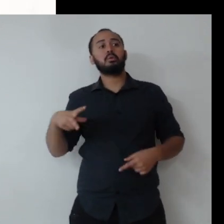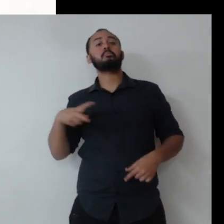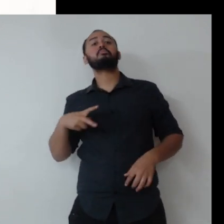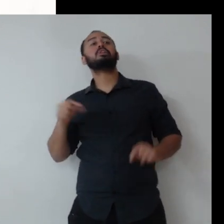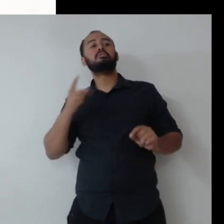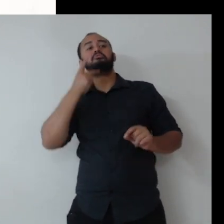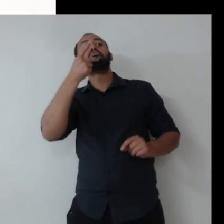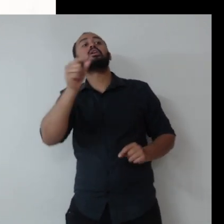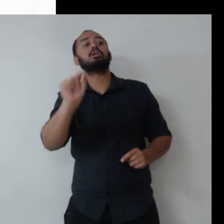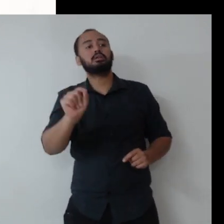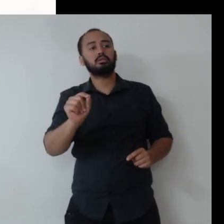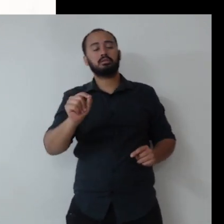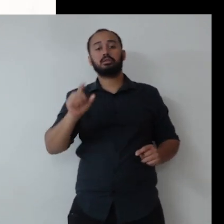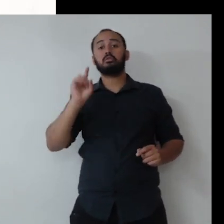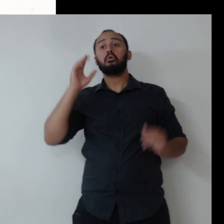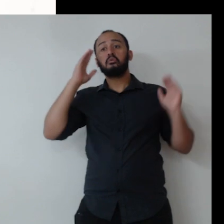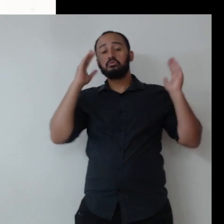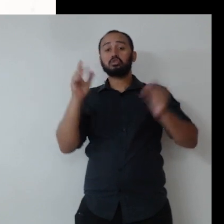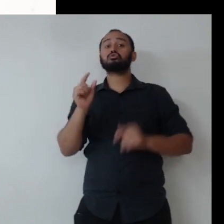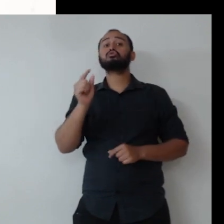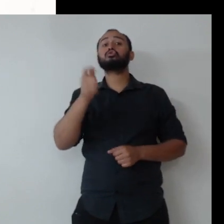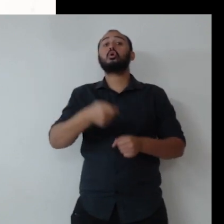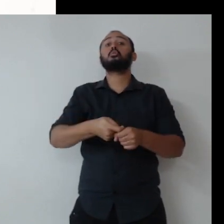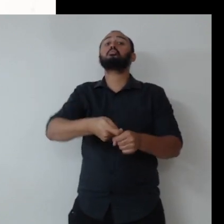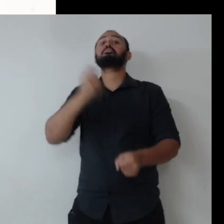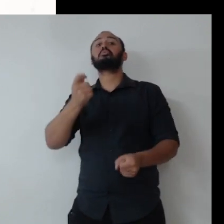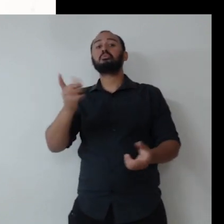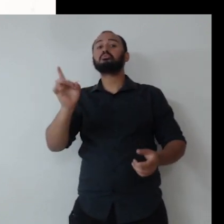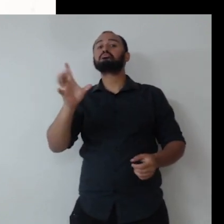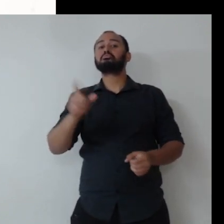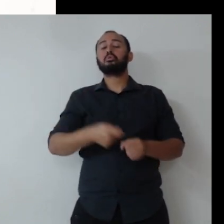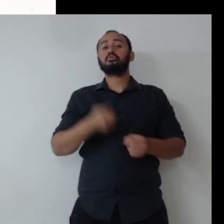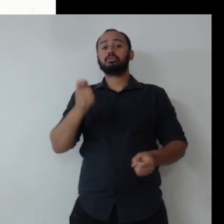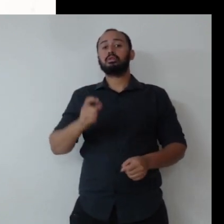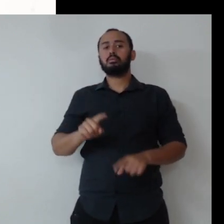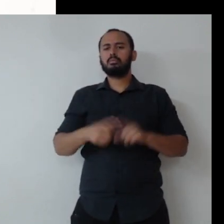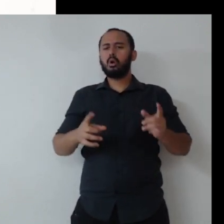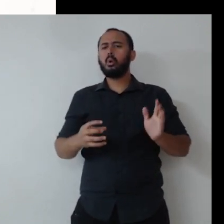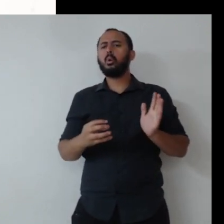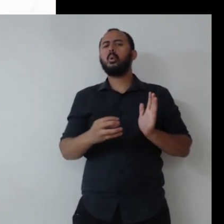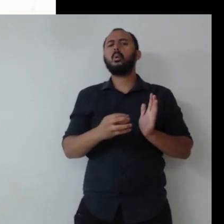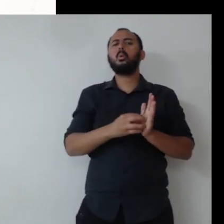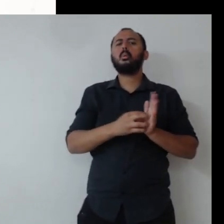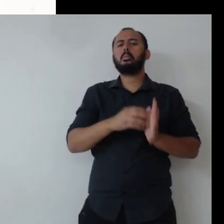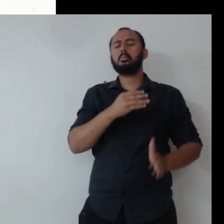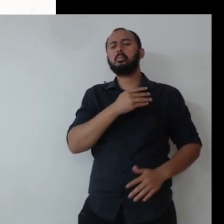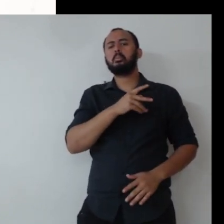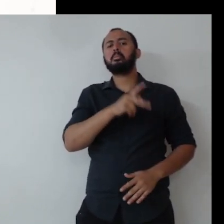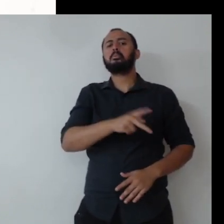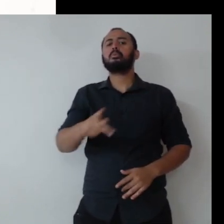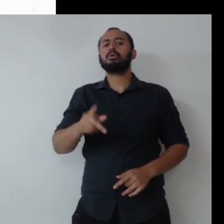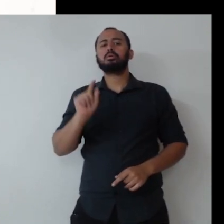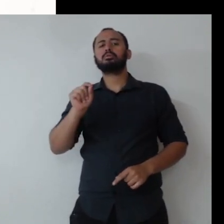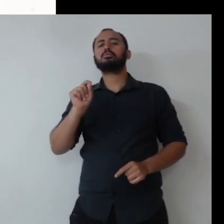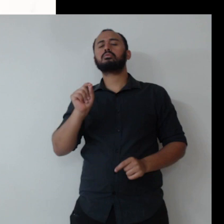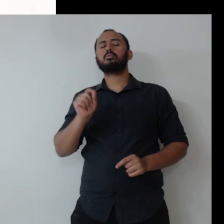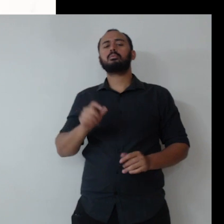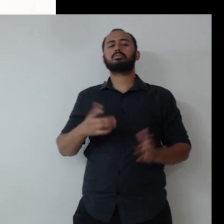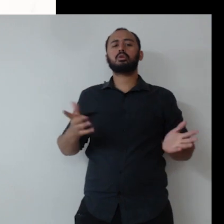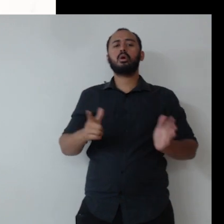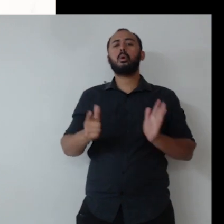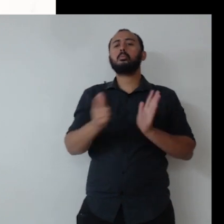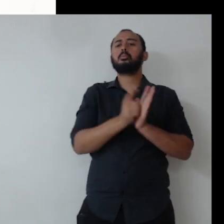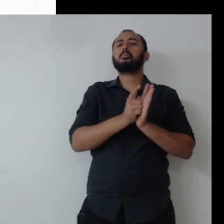visa o quê? Visa lucro. Mas o setor público visa o quê? Qual é nosso papel como